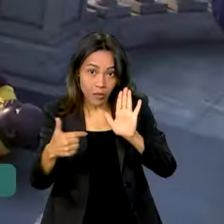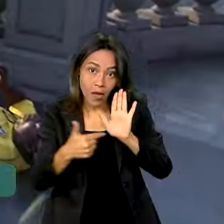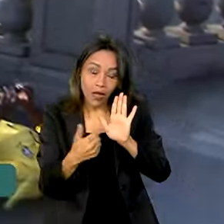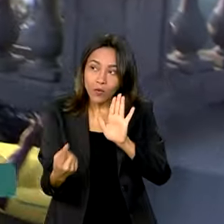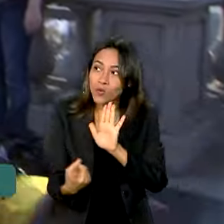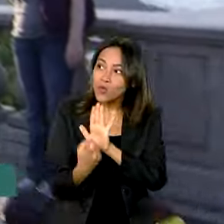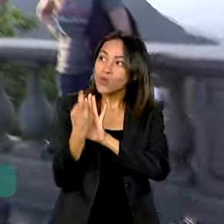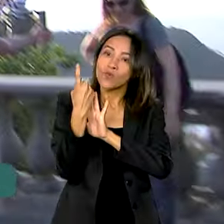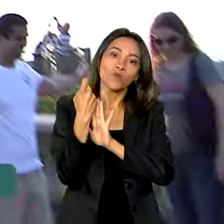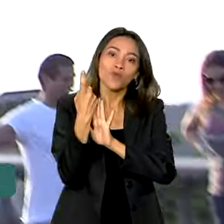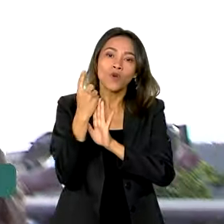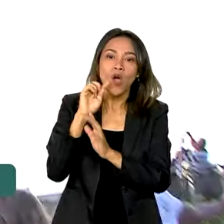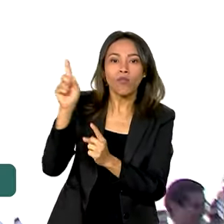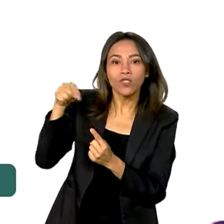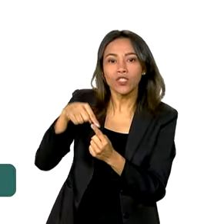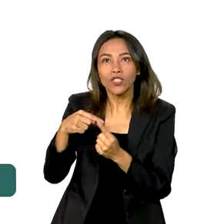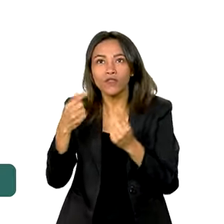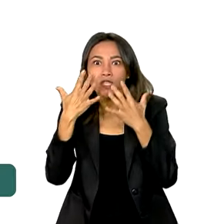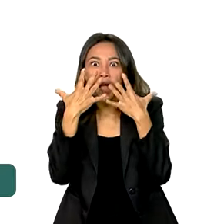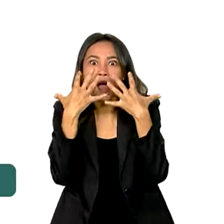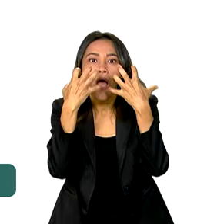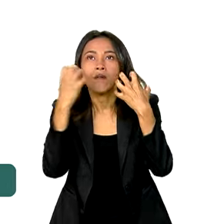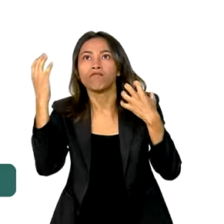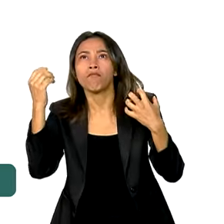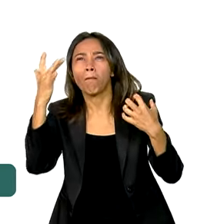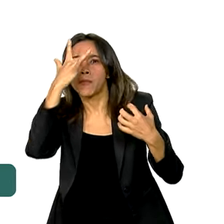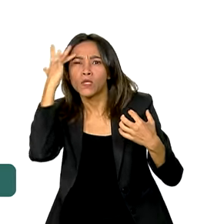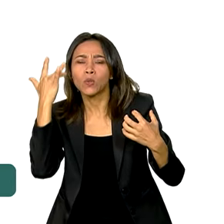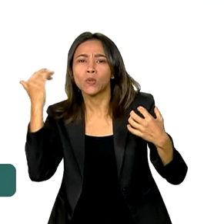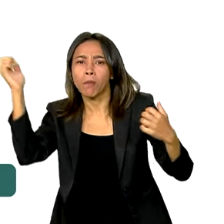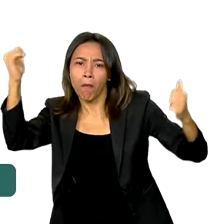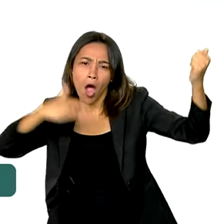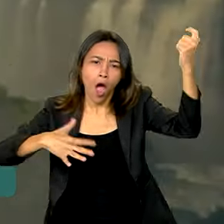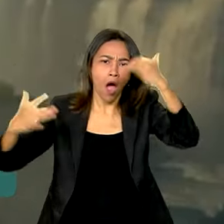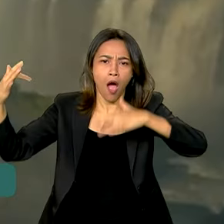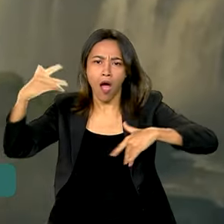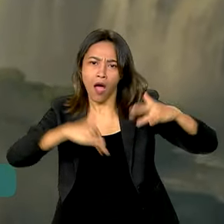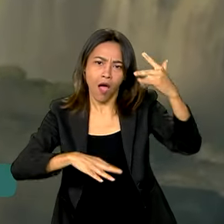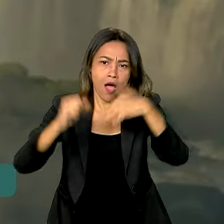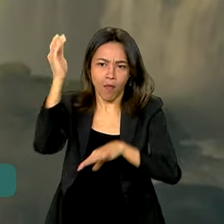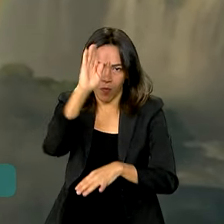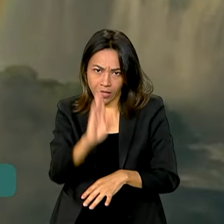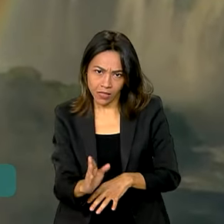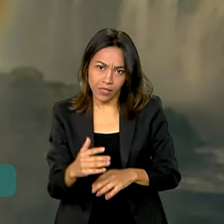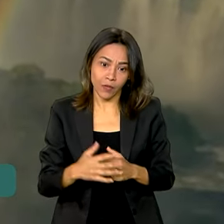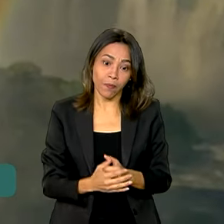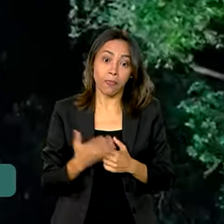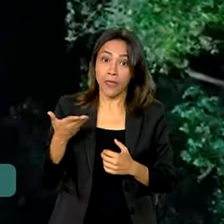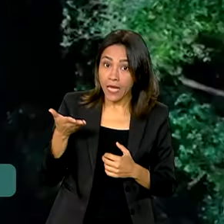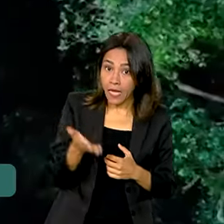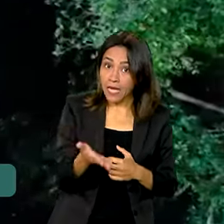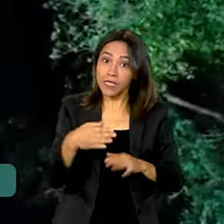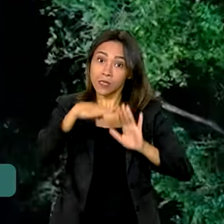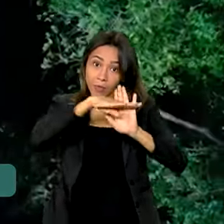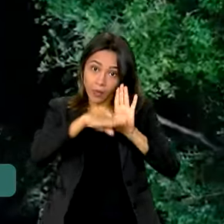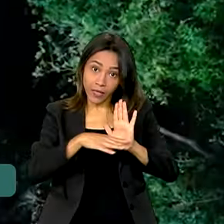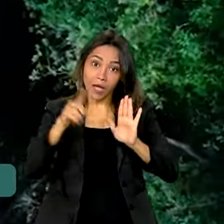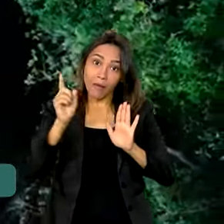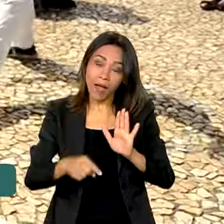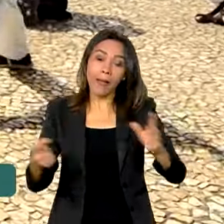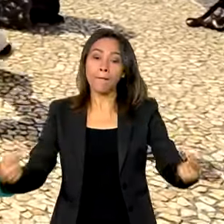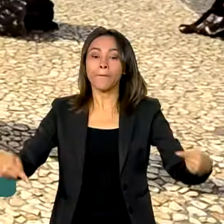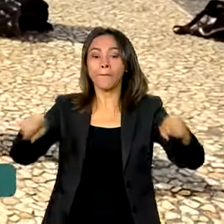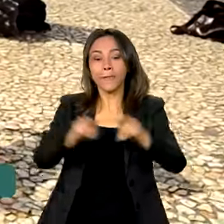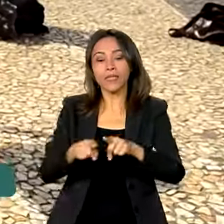inédita para atrair mais visitantes internacionais ao Brasil. O programa é fruto de uma parceria entre o